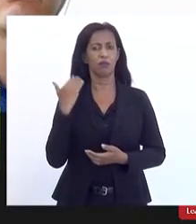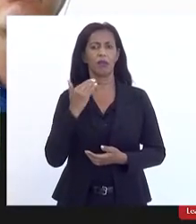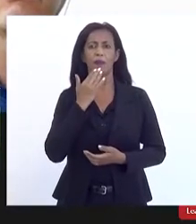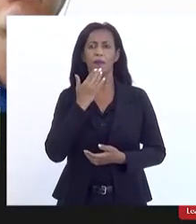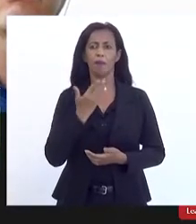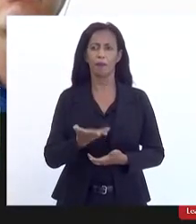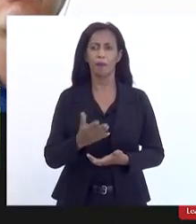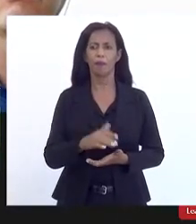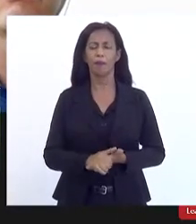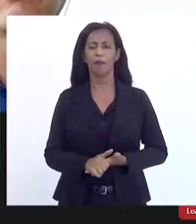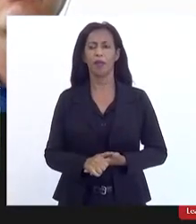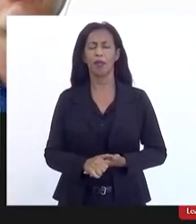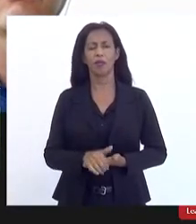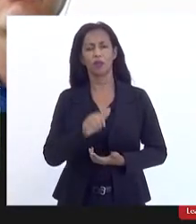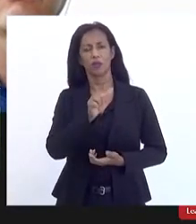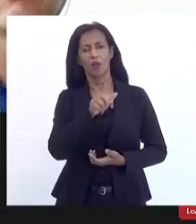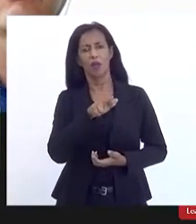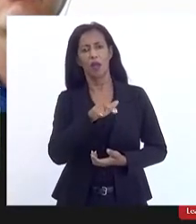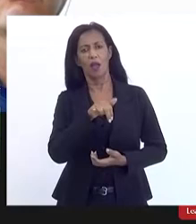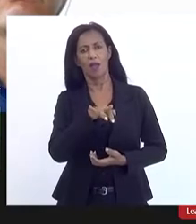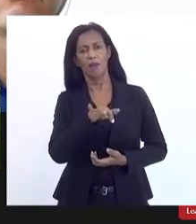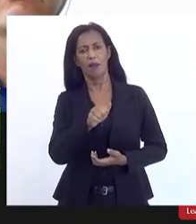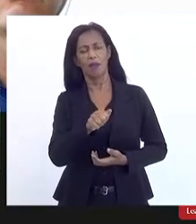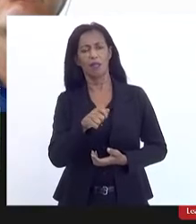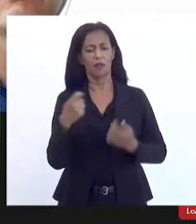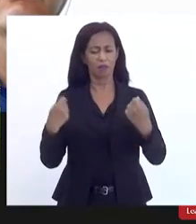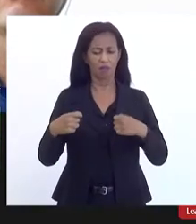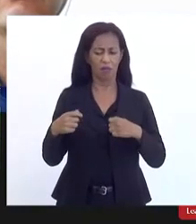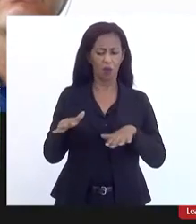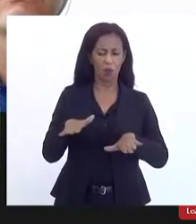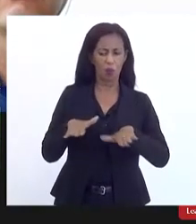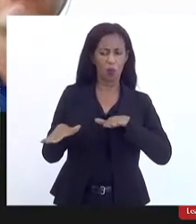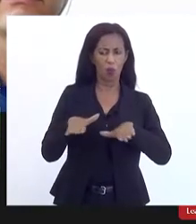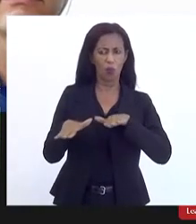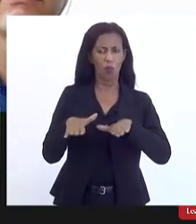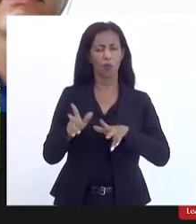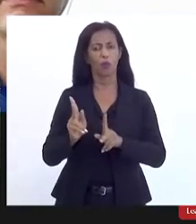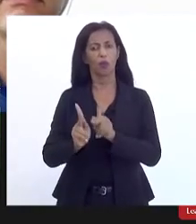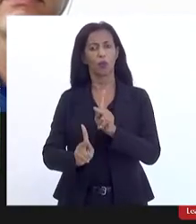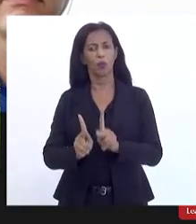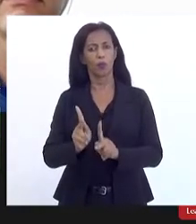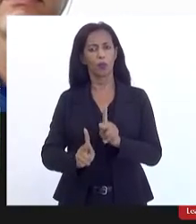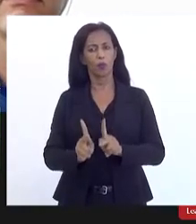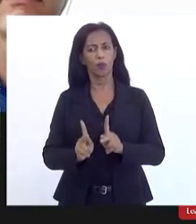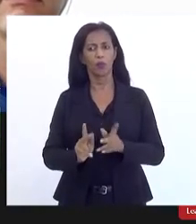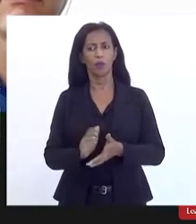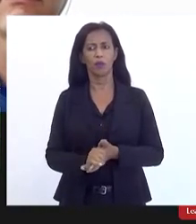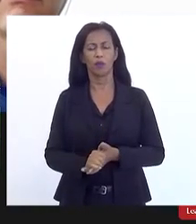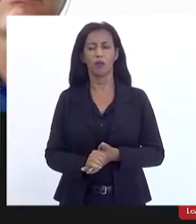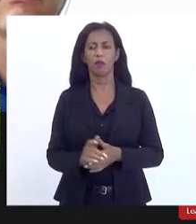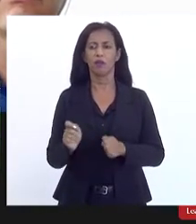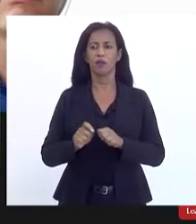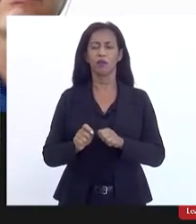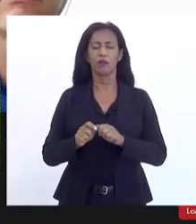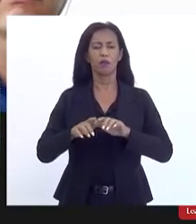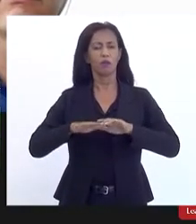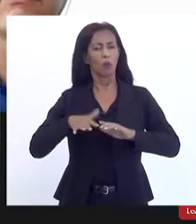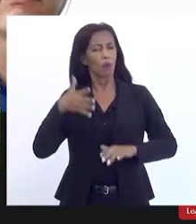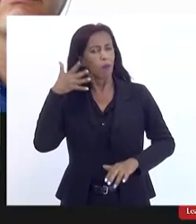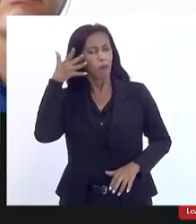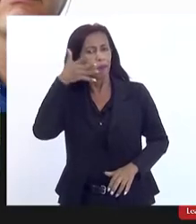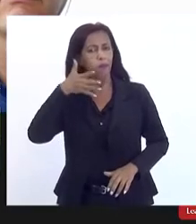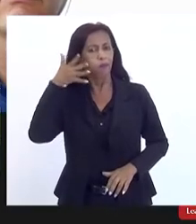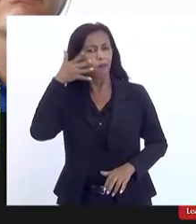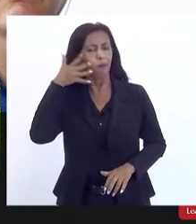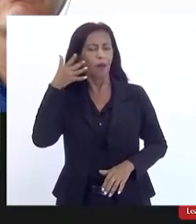Arimatéia e demais companhia nós deveríamos aqui o movimento popular fazer uma grande conferência